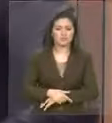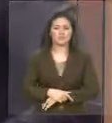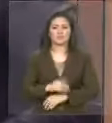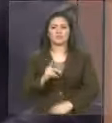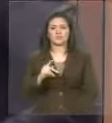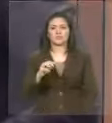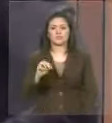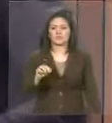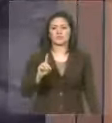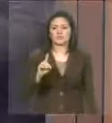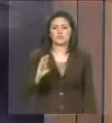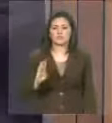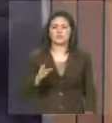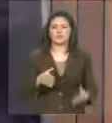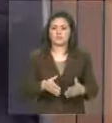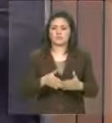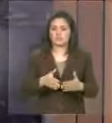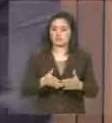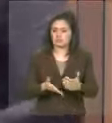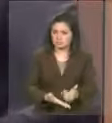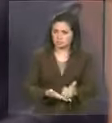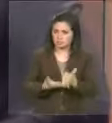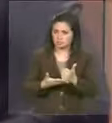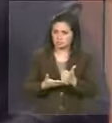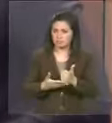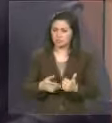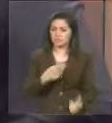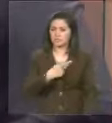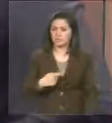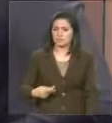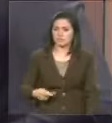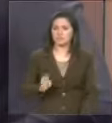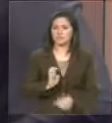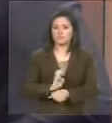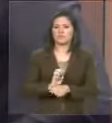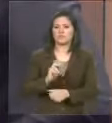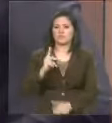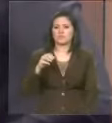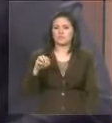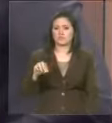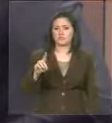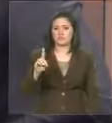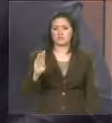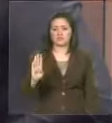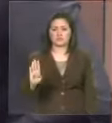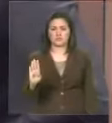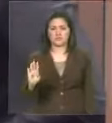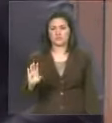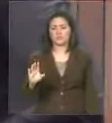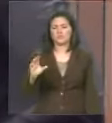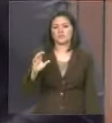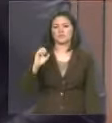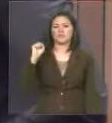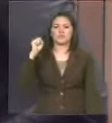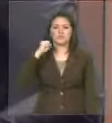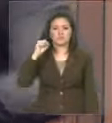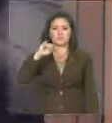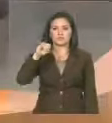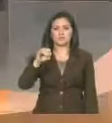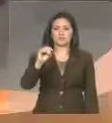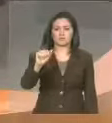São Francisco, pediu o apoio direto do presidente estadual do PMDB, senador João Alberto.